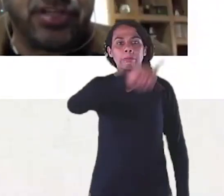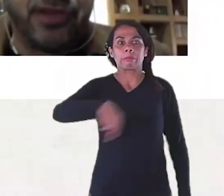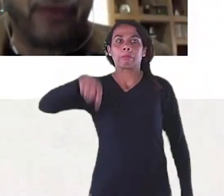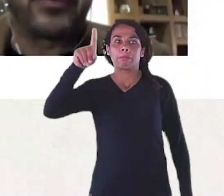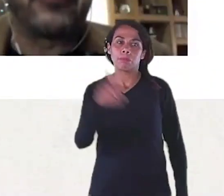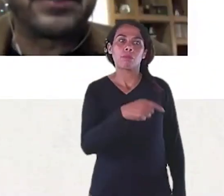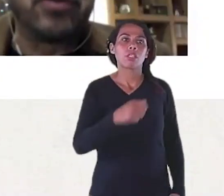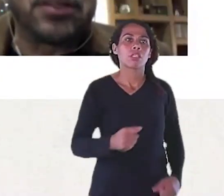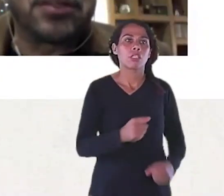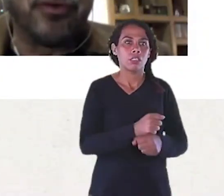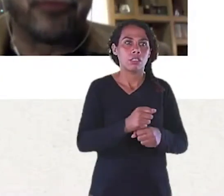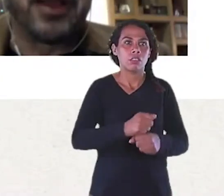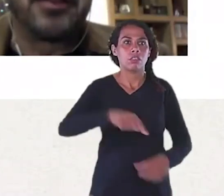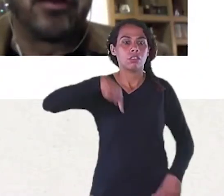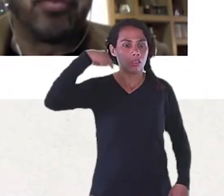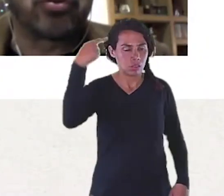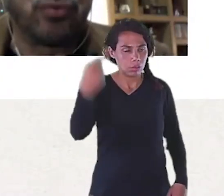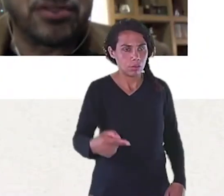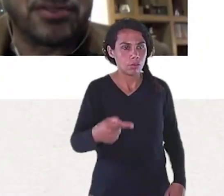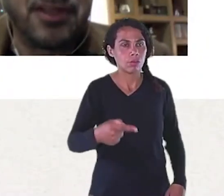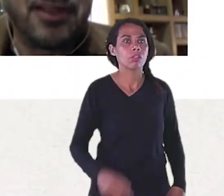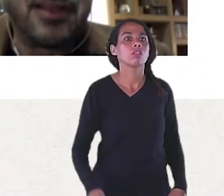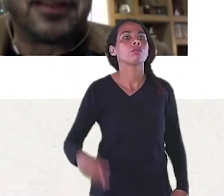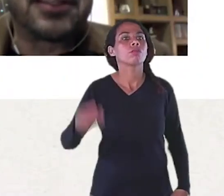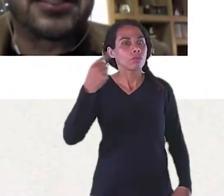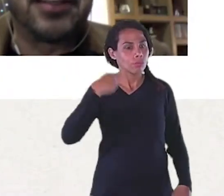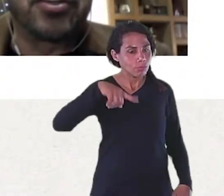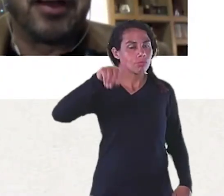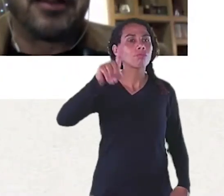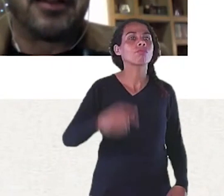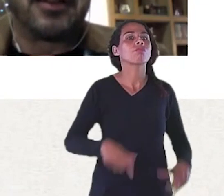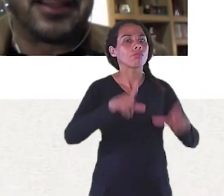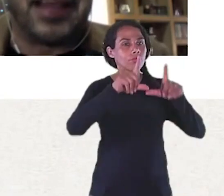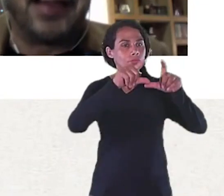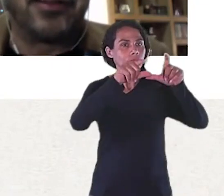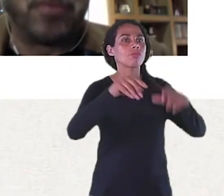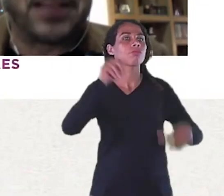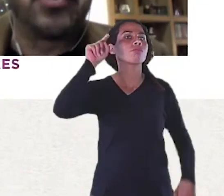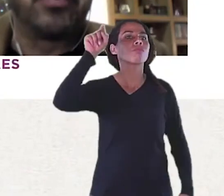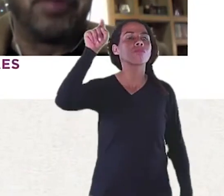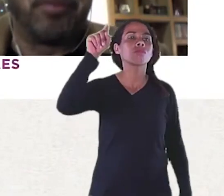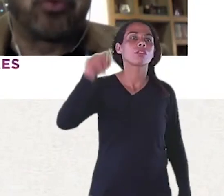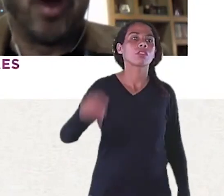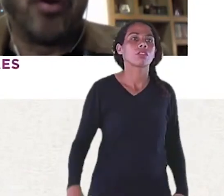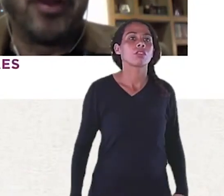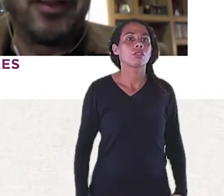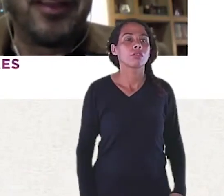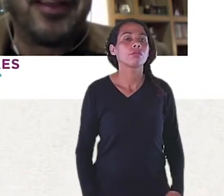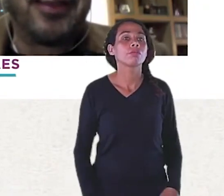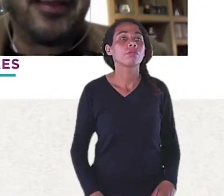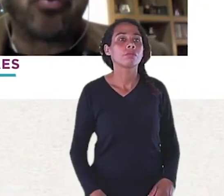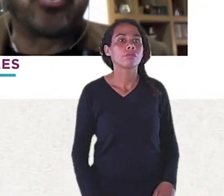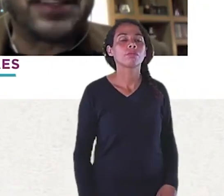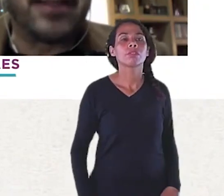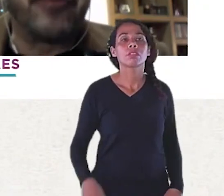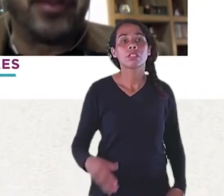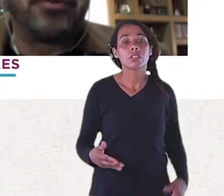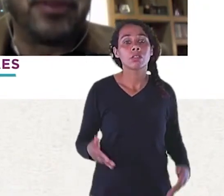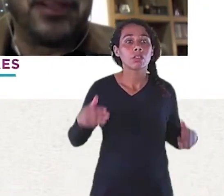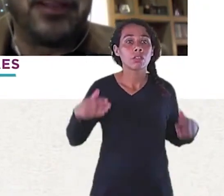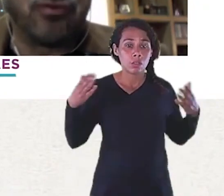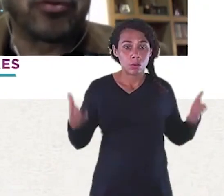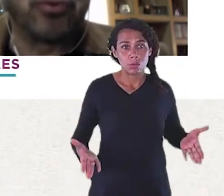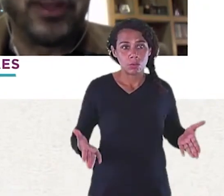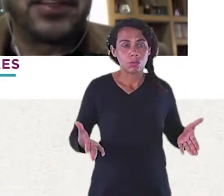daqui para frente Eu vou ficar fazendo isso Vou ficar dando meus cursos Seja na Itália No Brasil Em Portugal Continuar